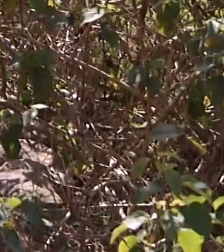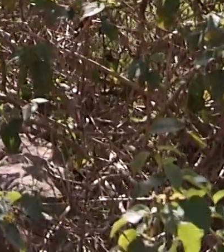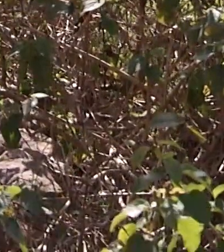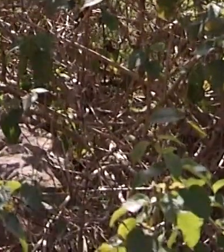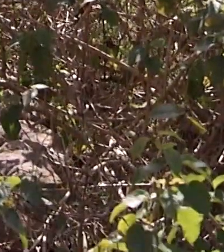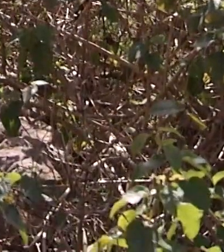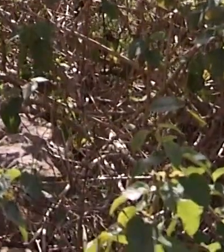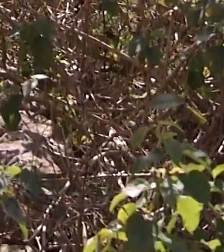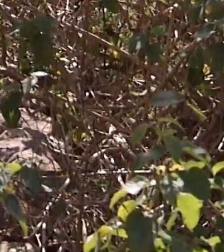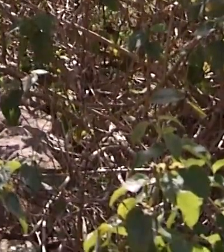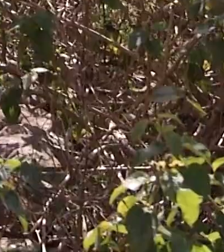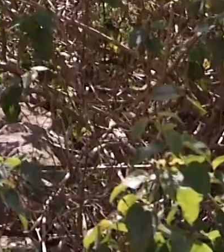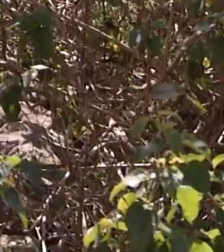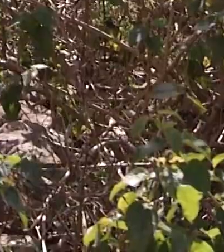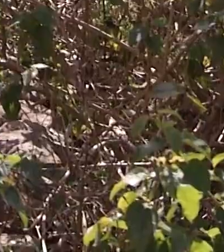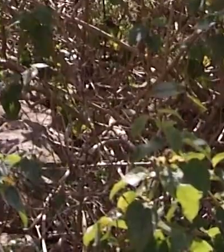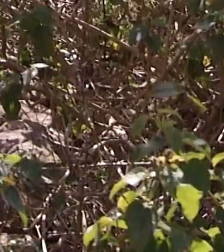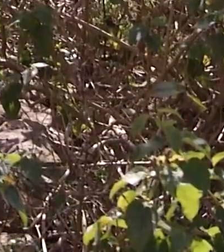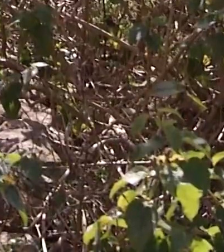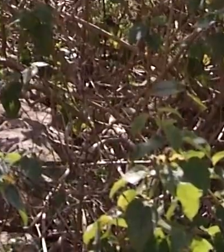Ruberti